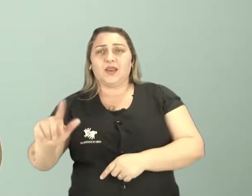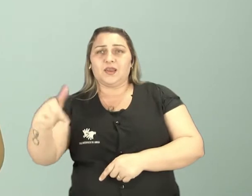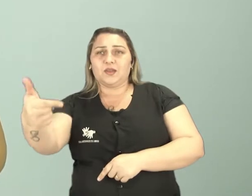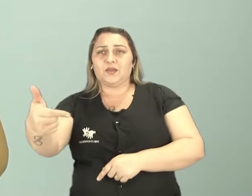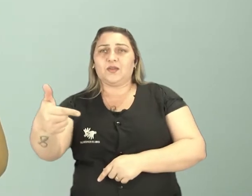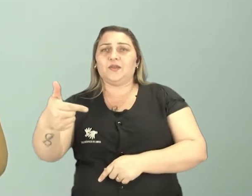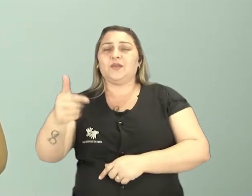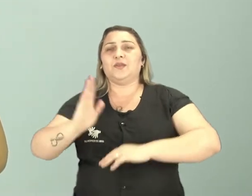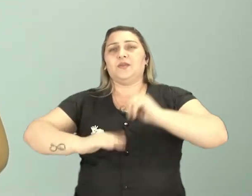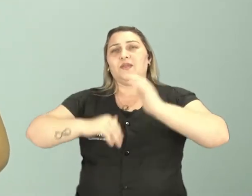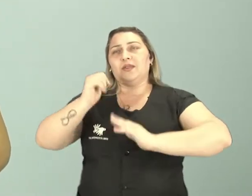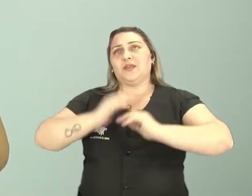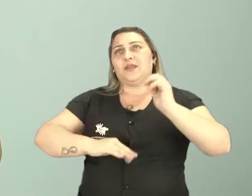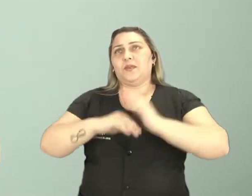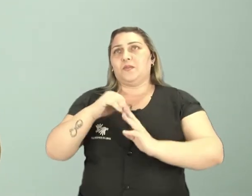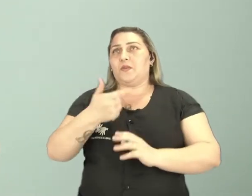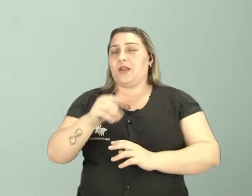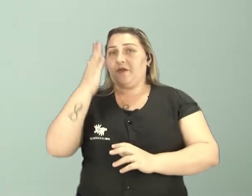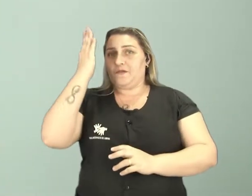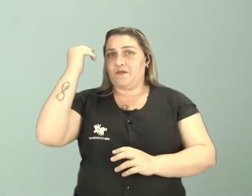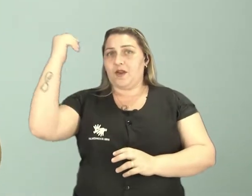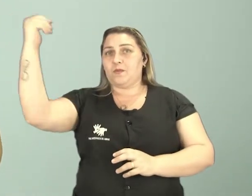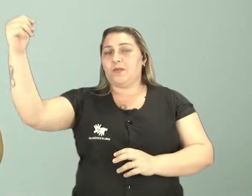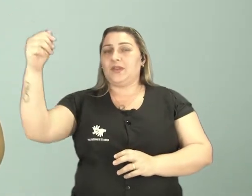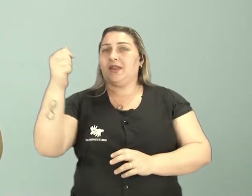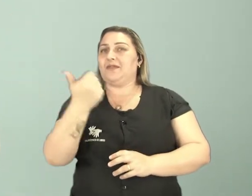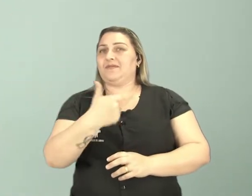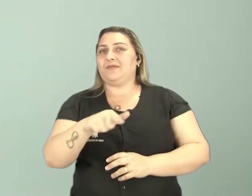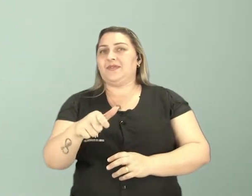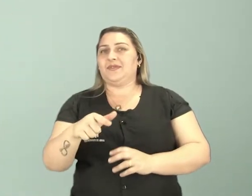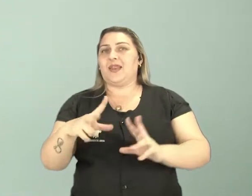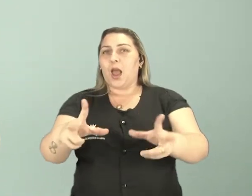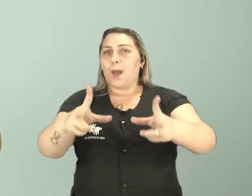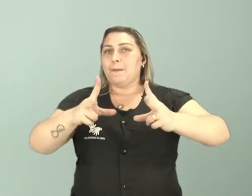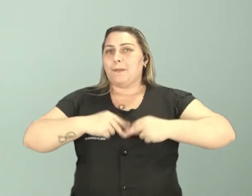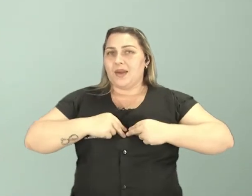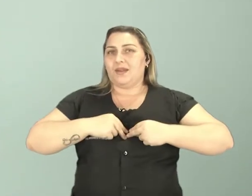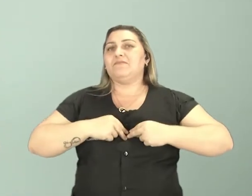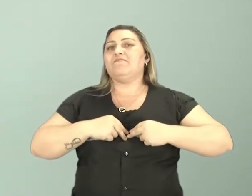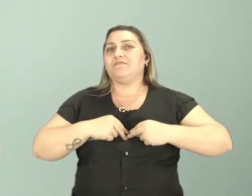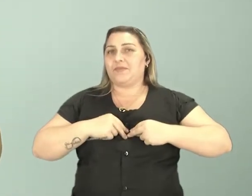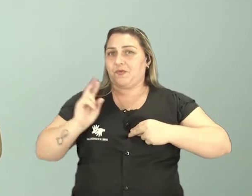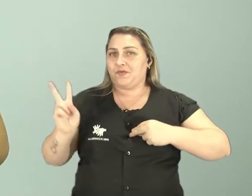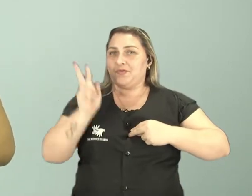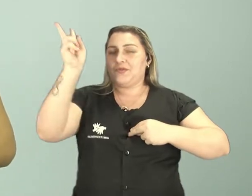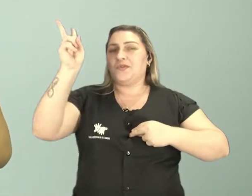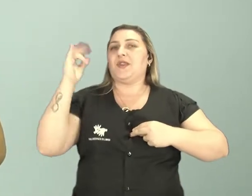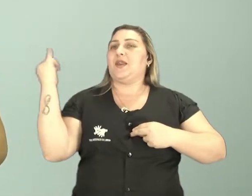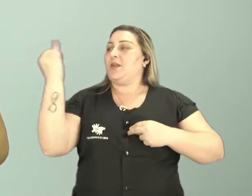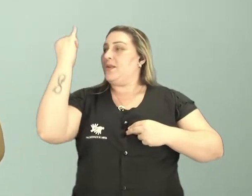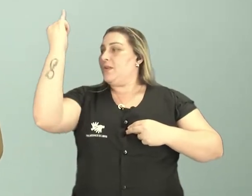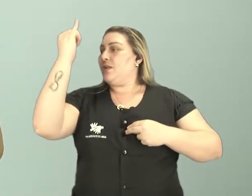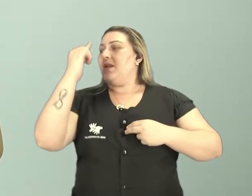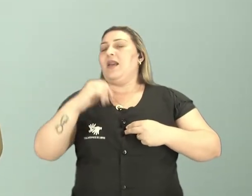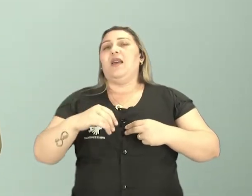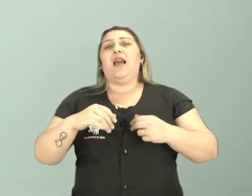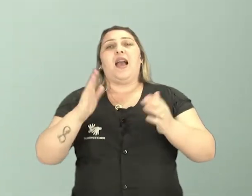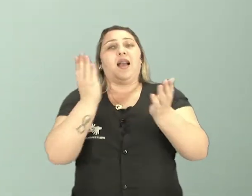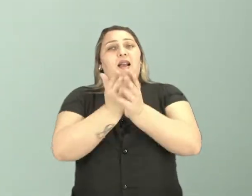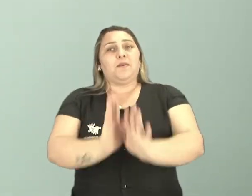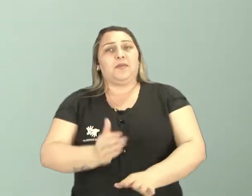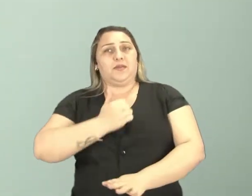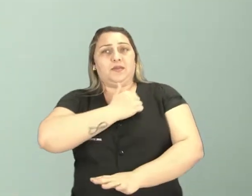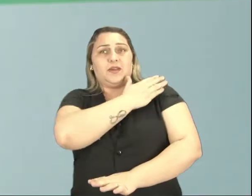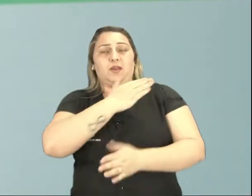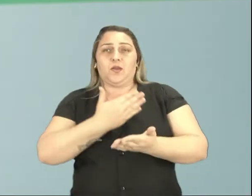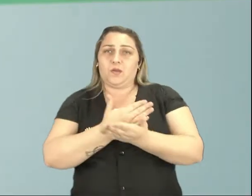de renda. Então, não é porque ele não é famoso que ele não mereça ser valorizado. É importante que a gente comece a romper com esses preconceitos e